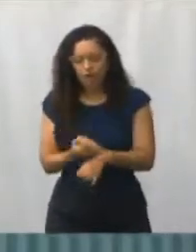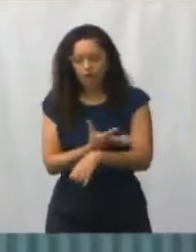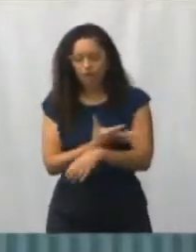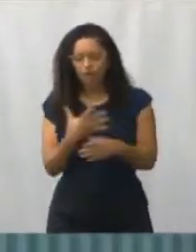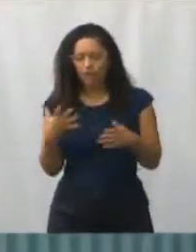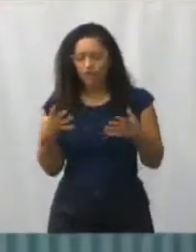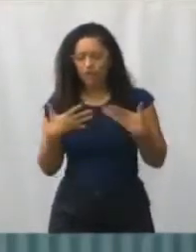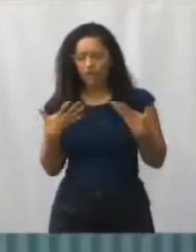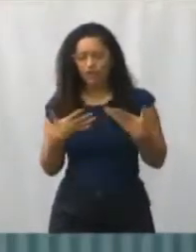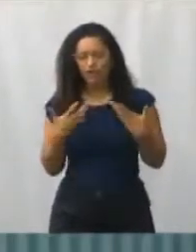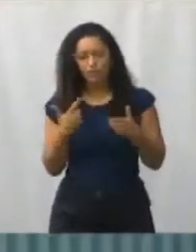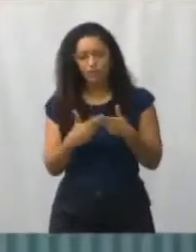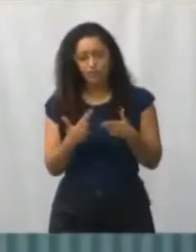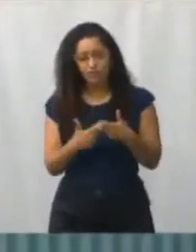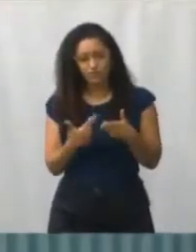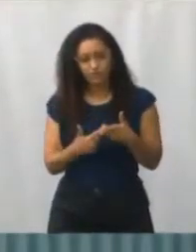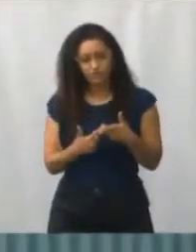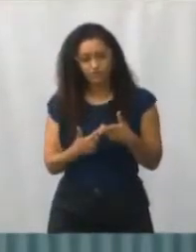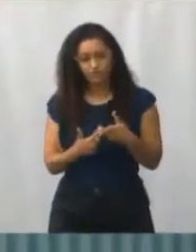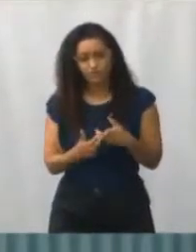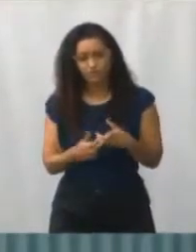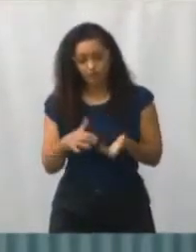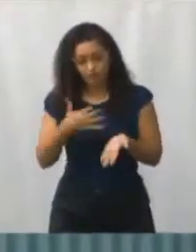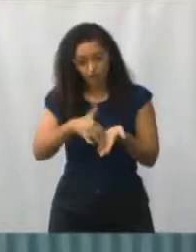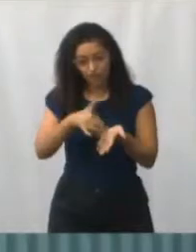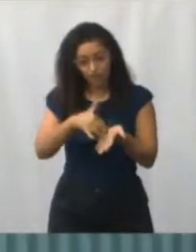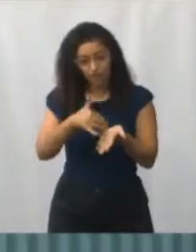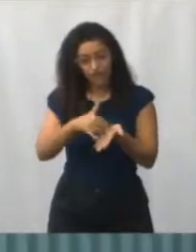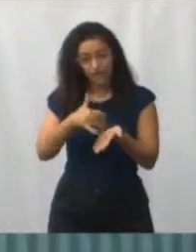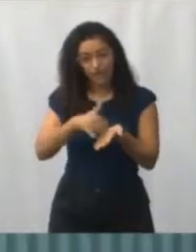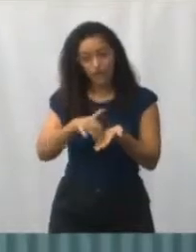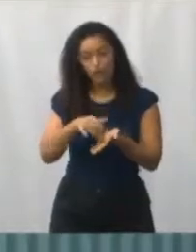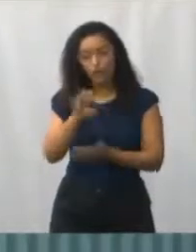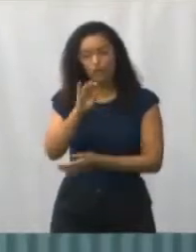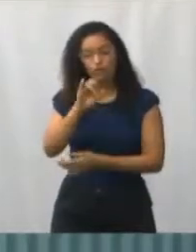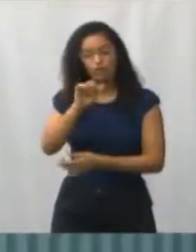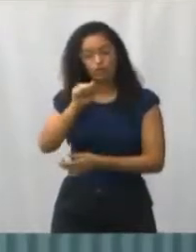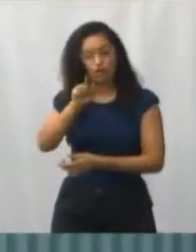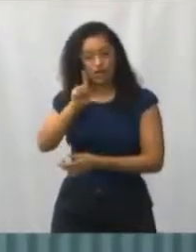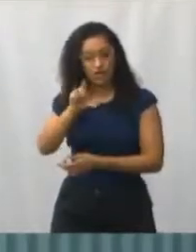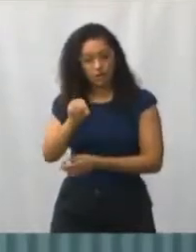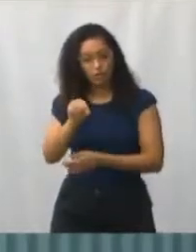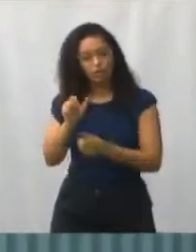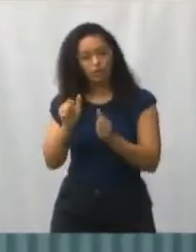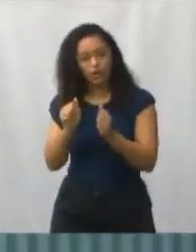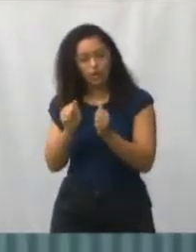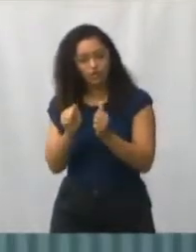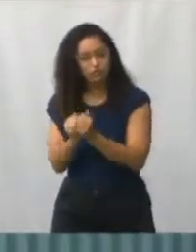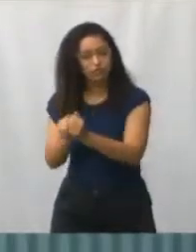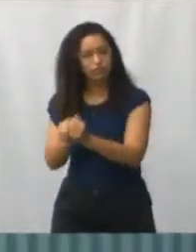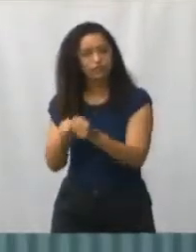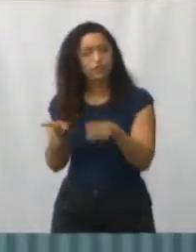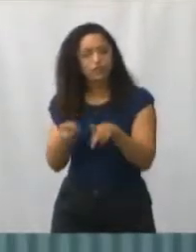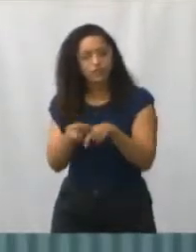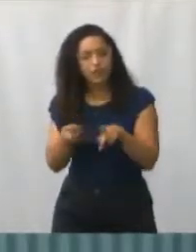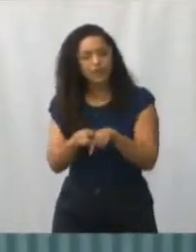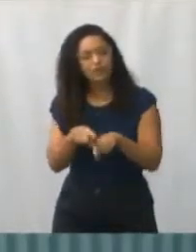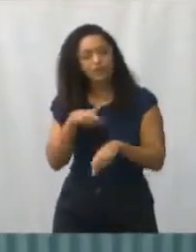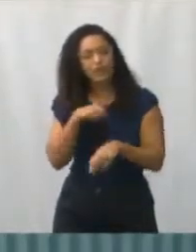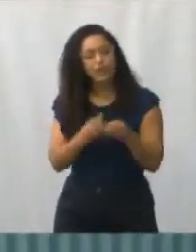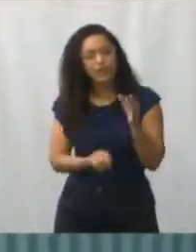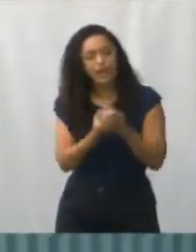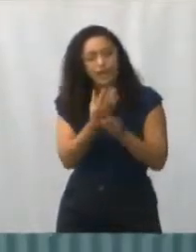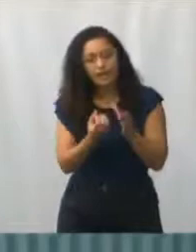e, juntamente com o secretário Tiago Hoffman, que tem o objetivo de levar alguns projetos sociais